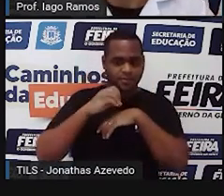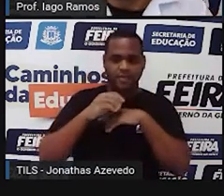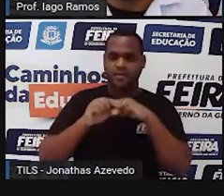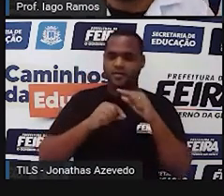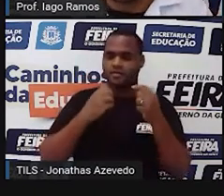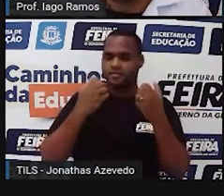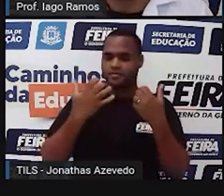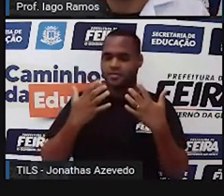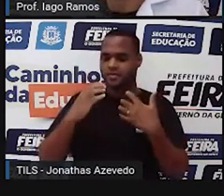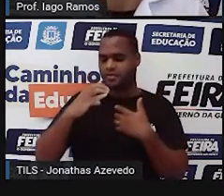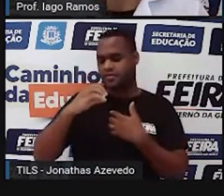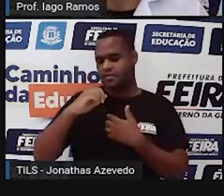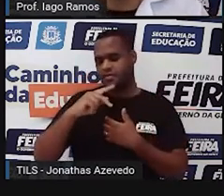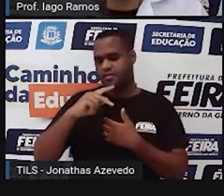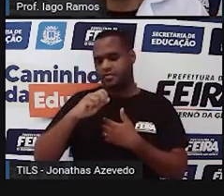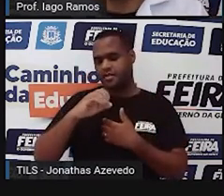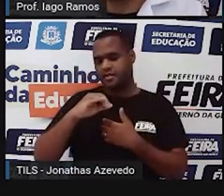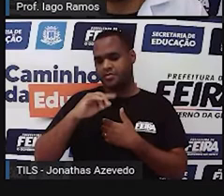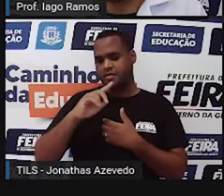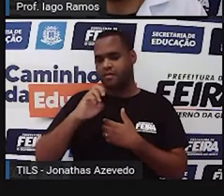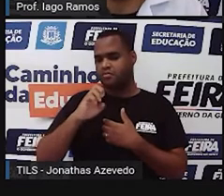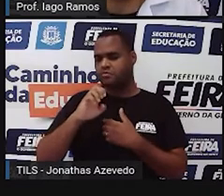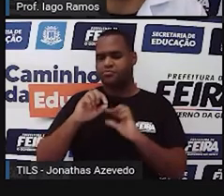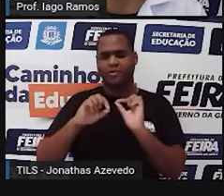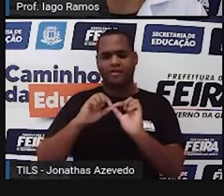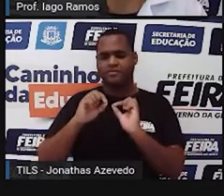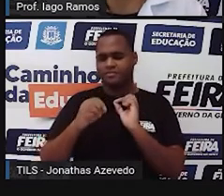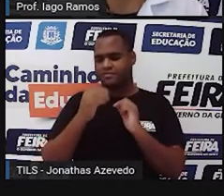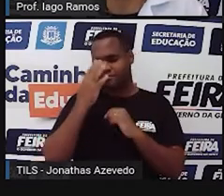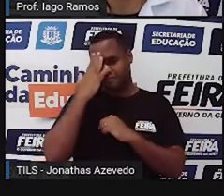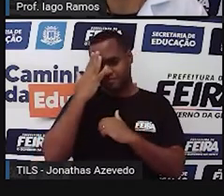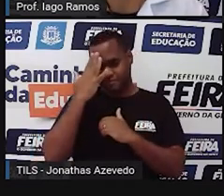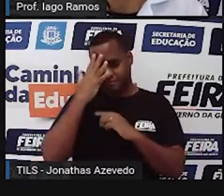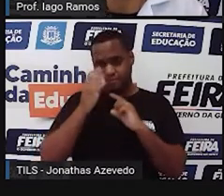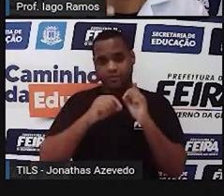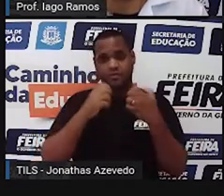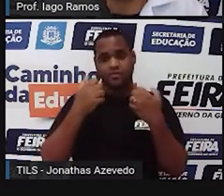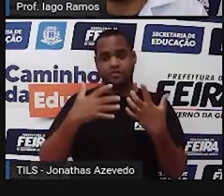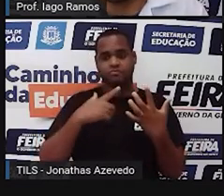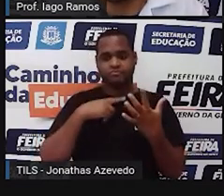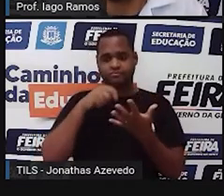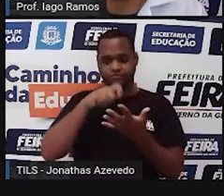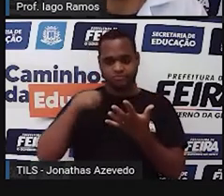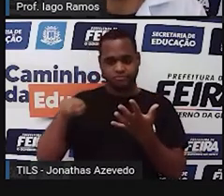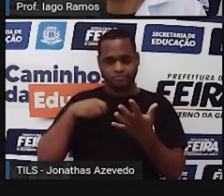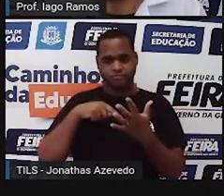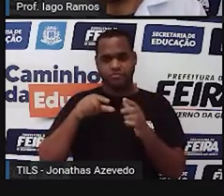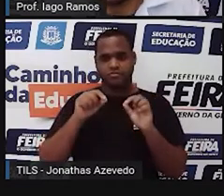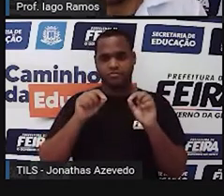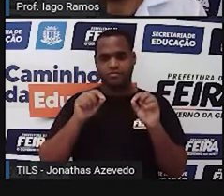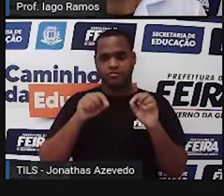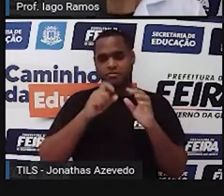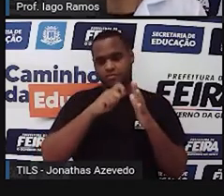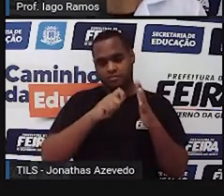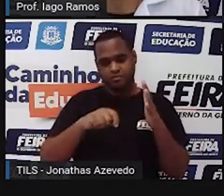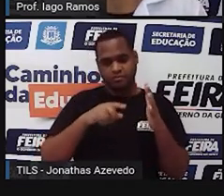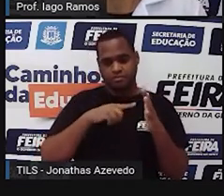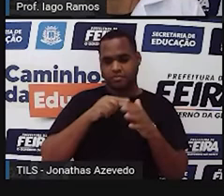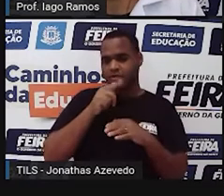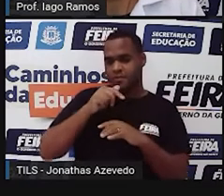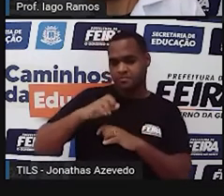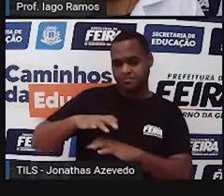que é capacidade, é a gente pensar assim, ó, como está escrito ali na tela, quantidade de líquido que